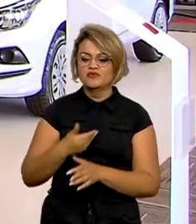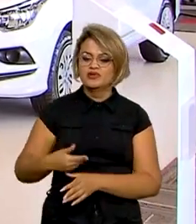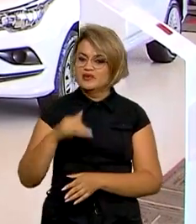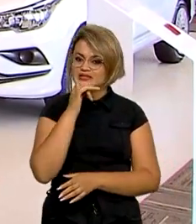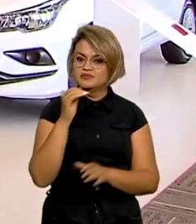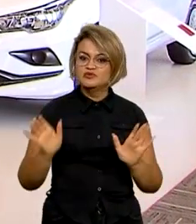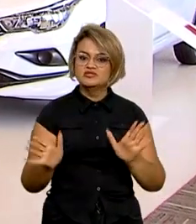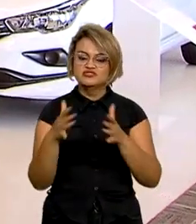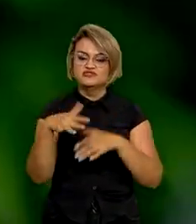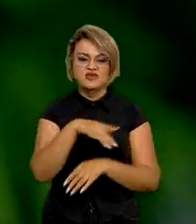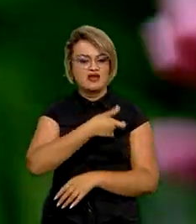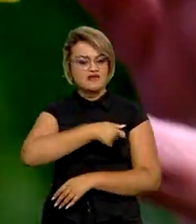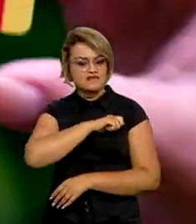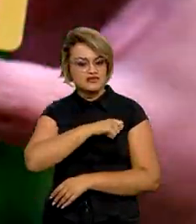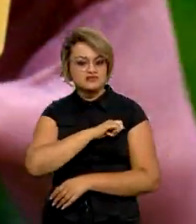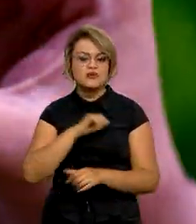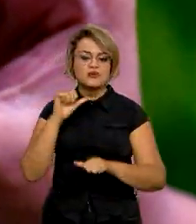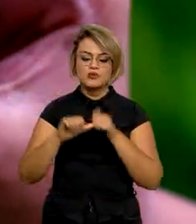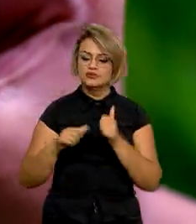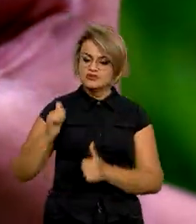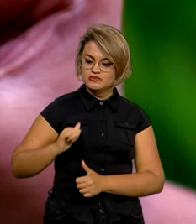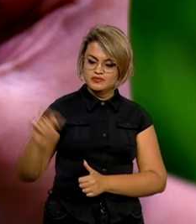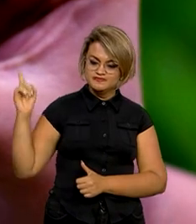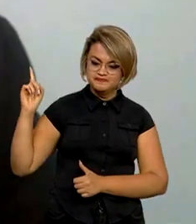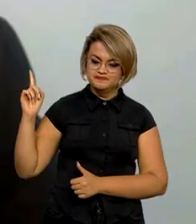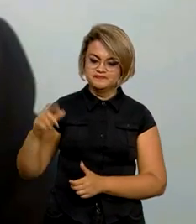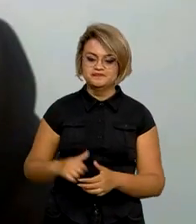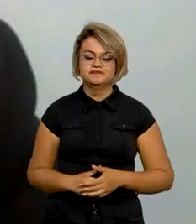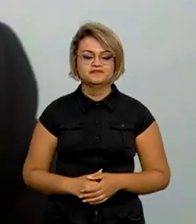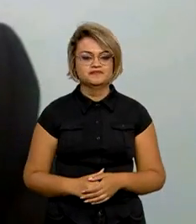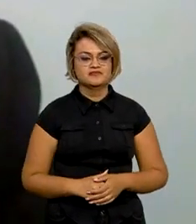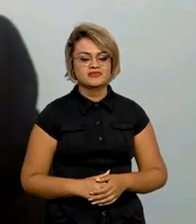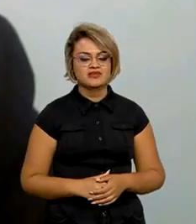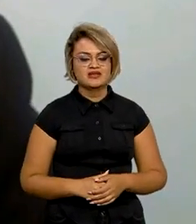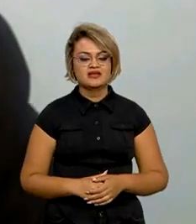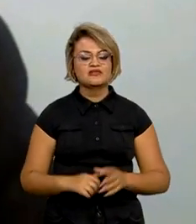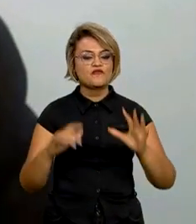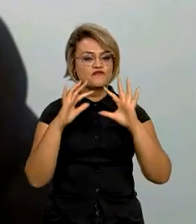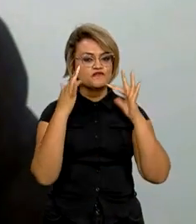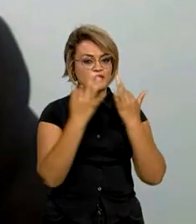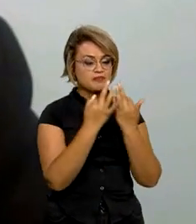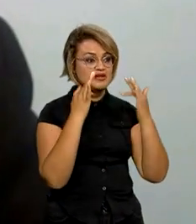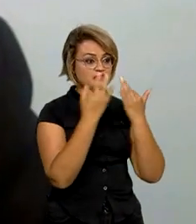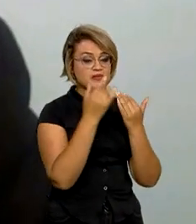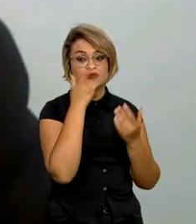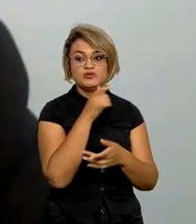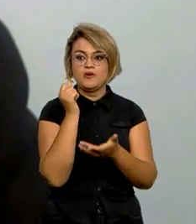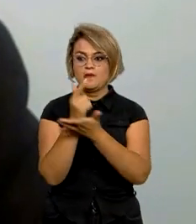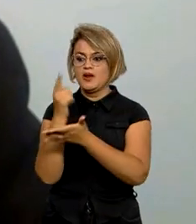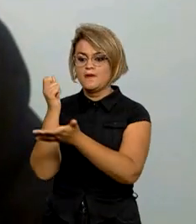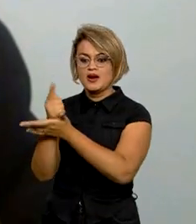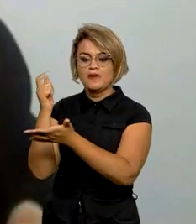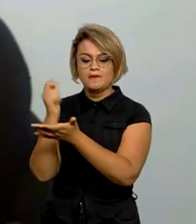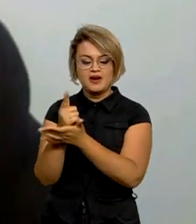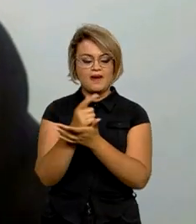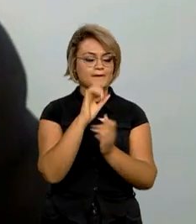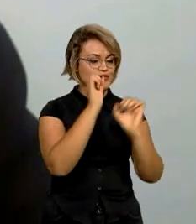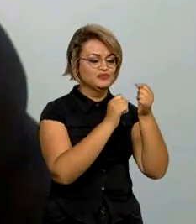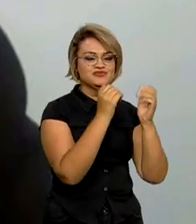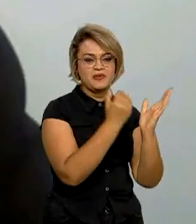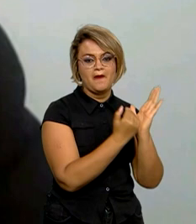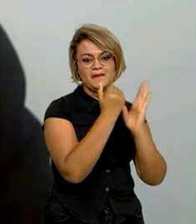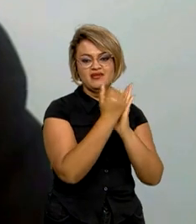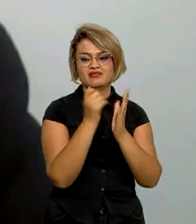incentivos fiscais e reajuste no Bolsa Família. Quando as famílias estão comprando mais, estão demandando mais, a